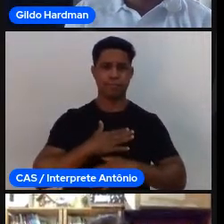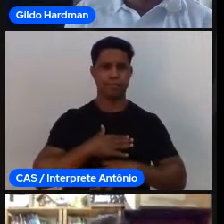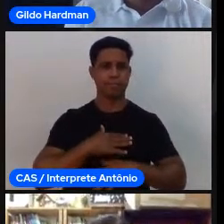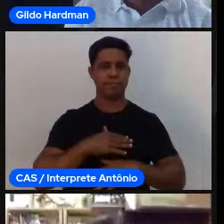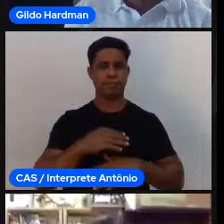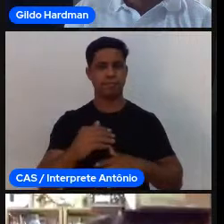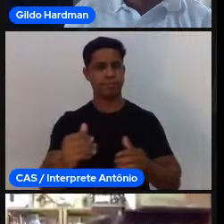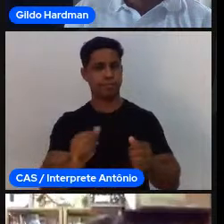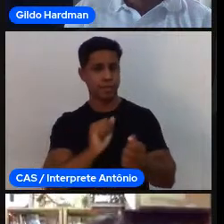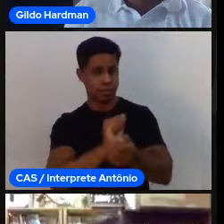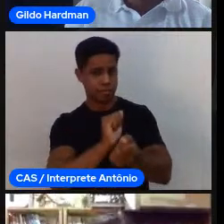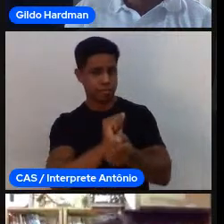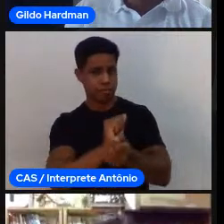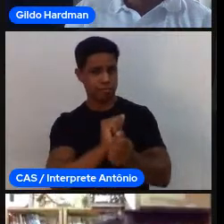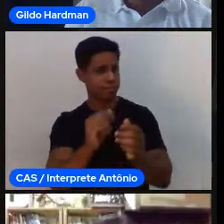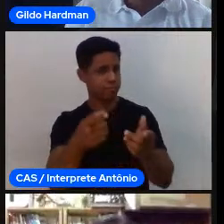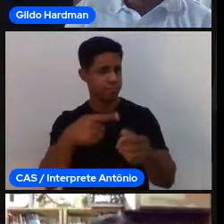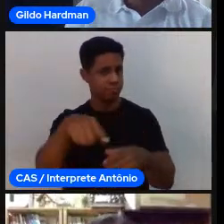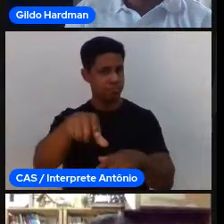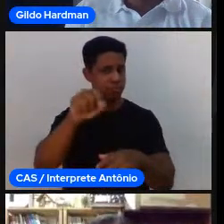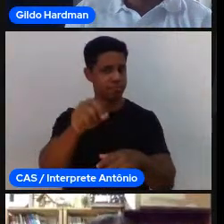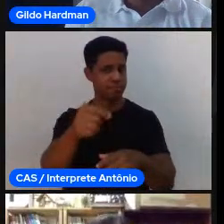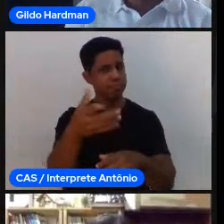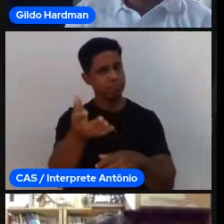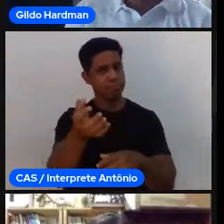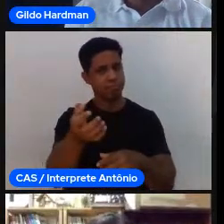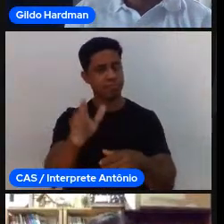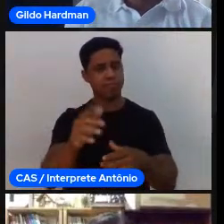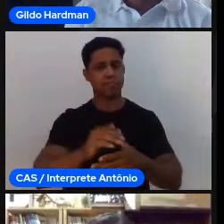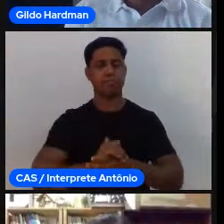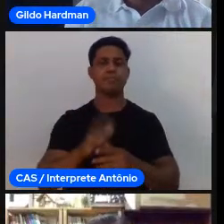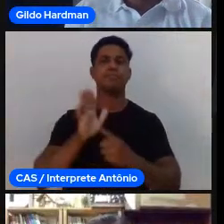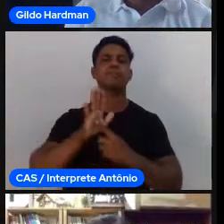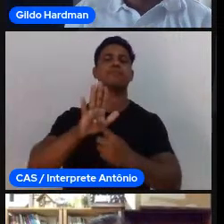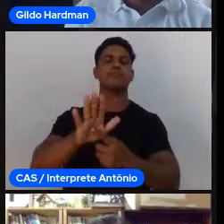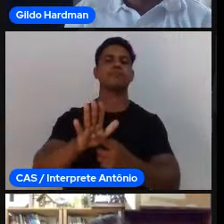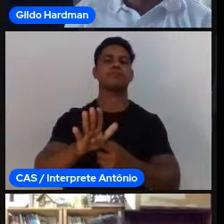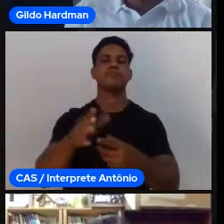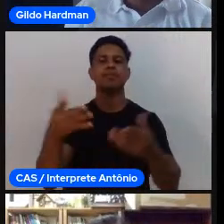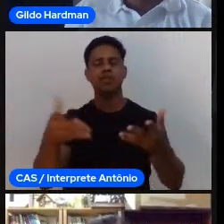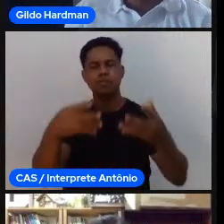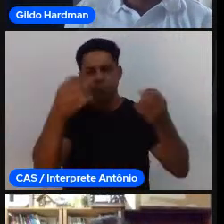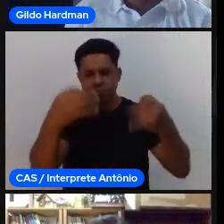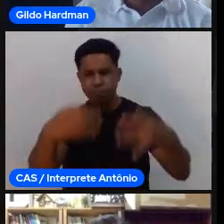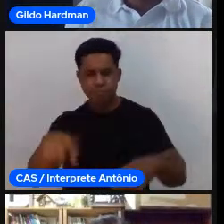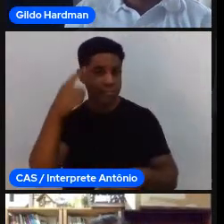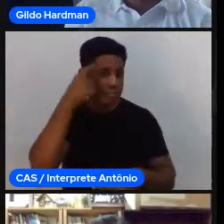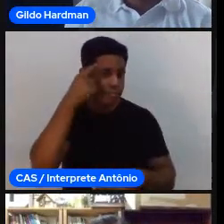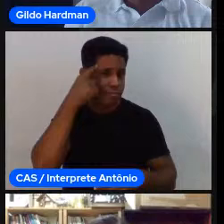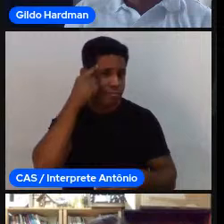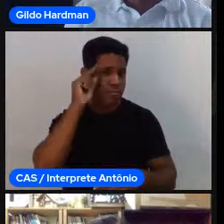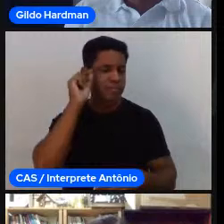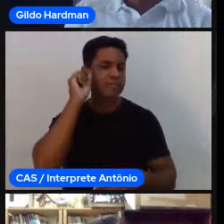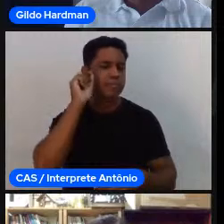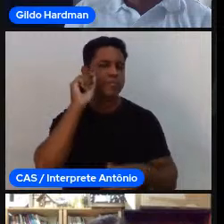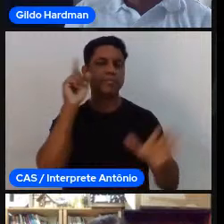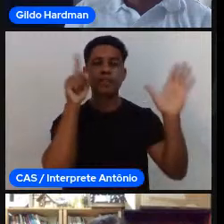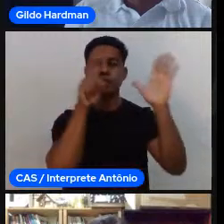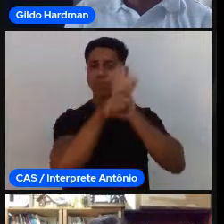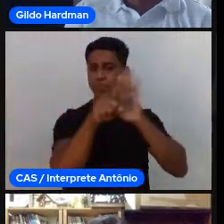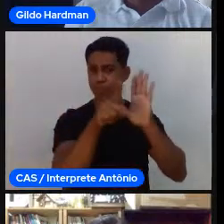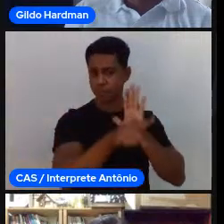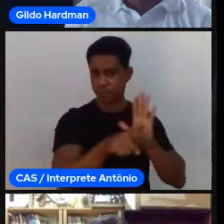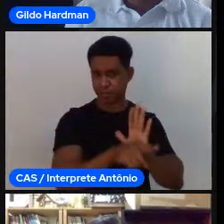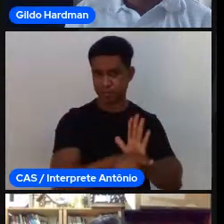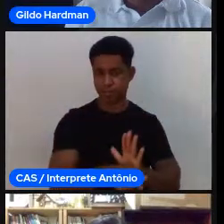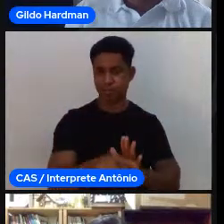Ah, eu nem falei, né, gente? Eu vou fazer uma apresentação inicial, e vocês já vão pensando as perguntas aí, se quiserem colocar no chat. Daqui a pouquinho eu já vou pedir a colaboração de